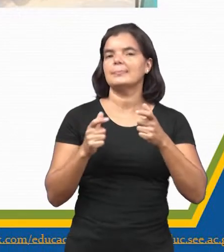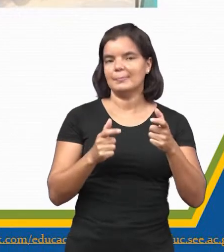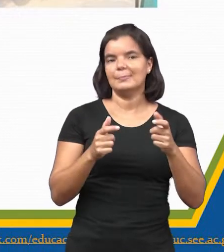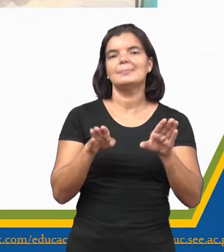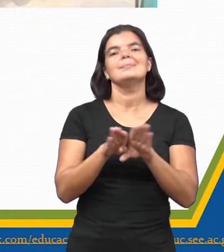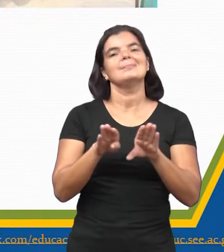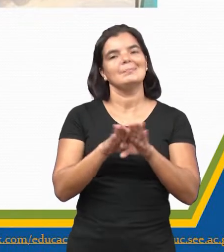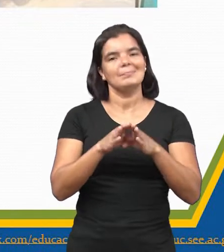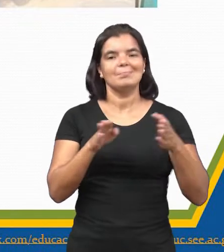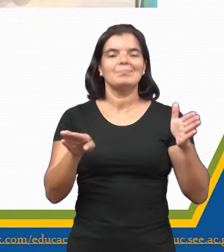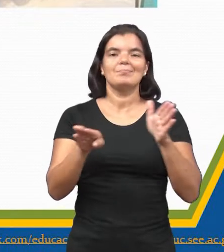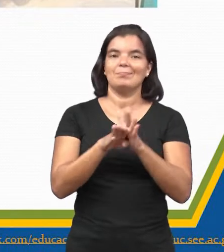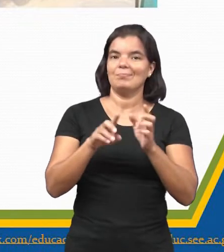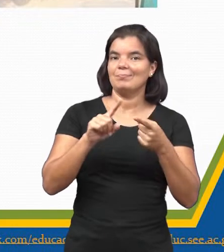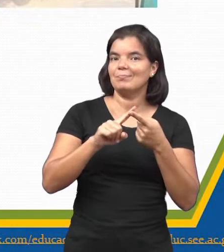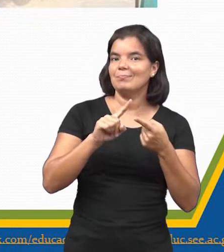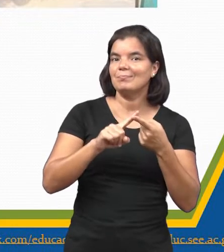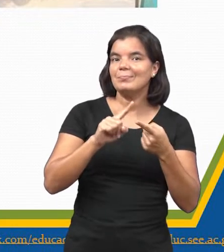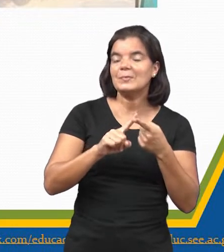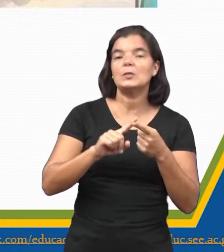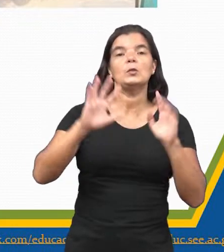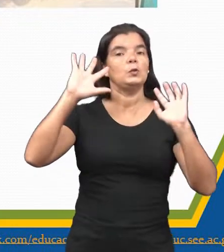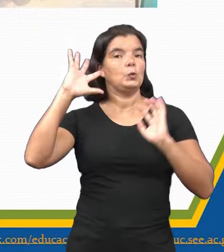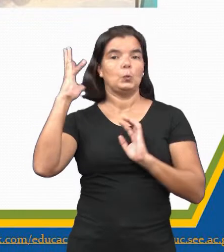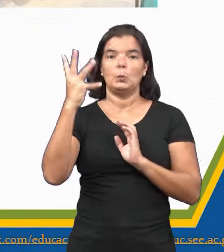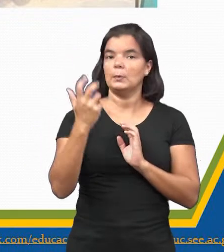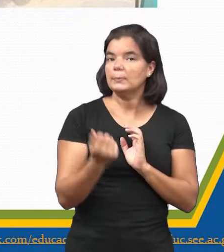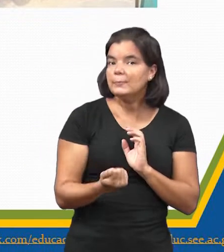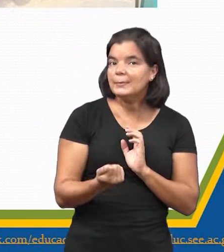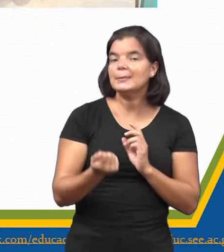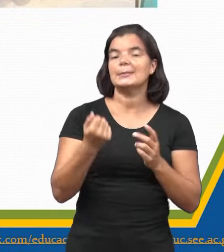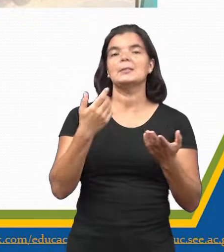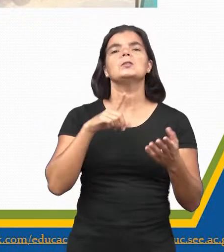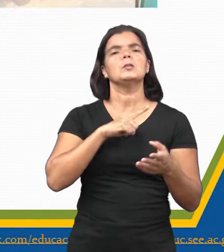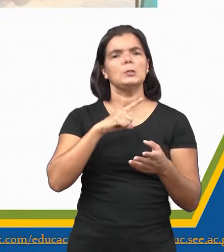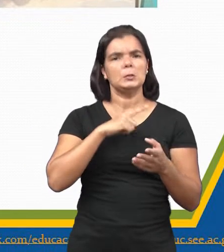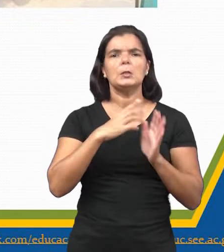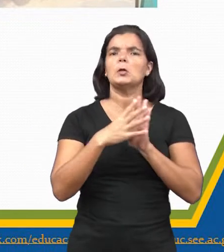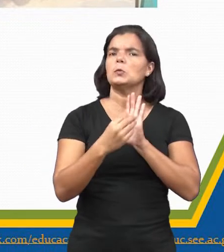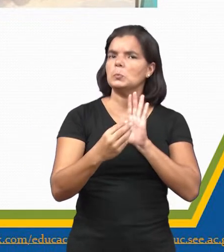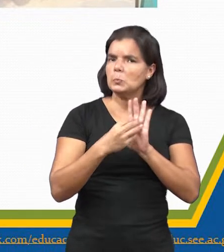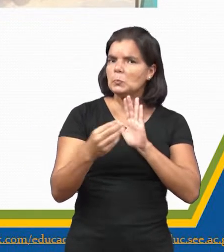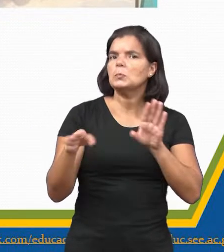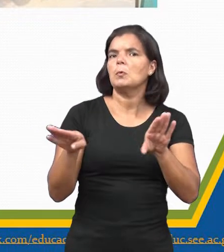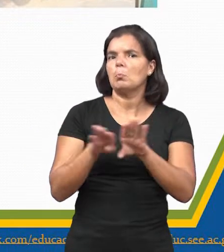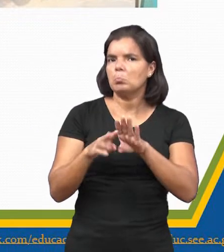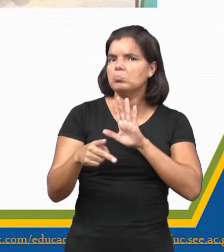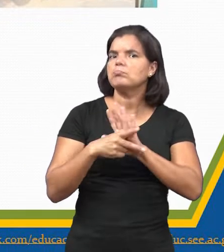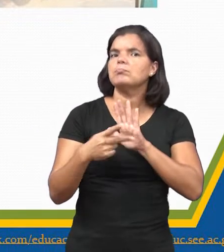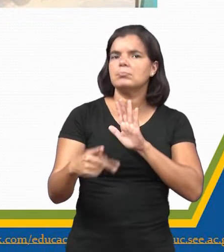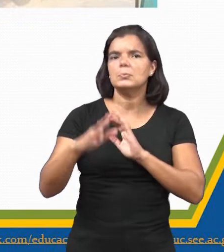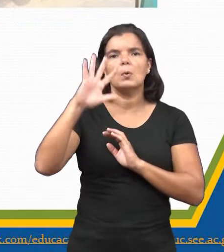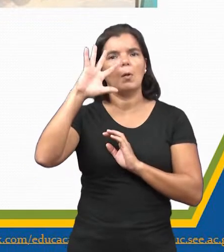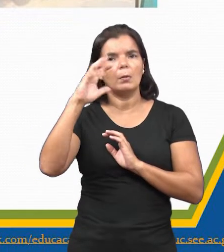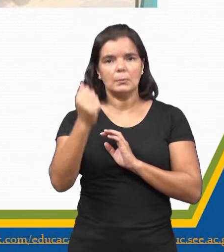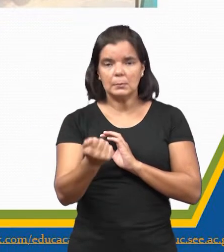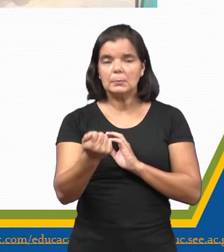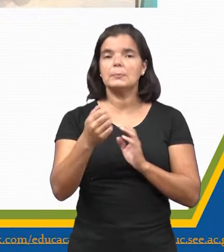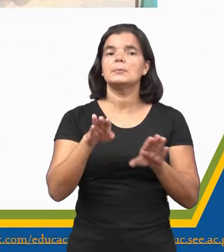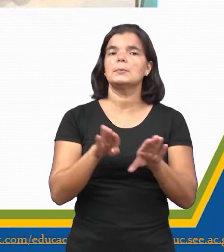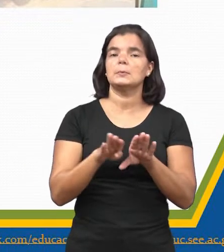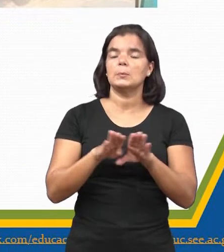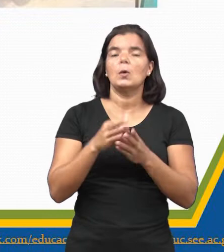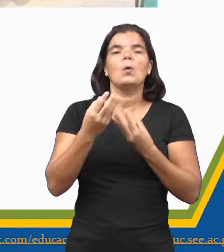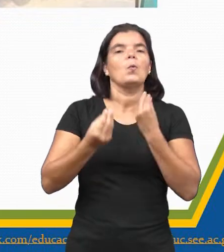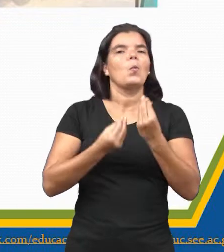os portugueses chegaram, por exemplo, no continente africano, né? Eles têm um modelo de colonização lá também, na África.